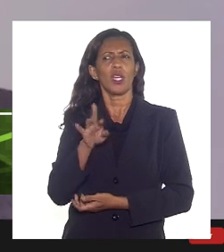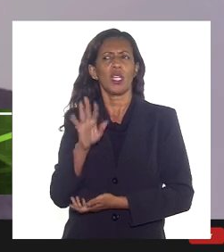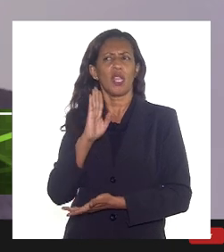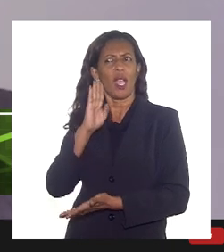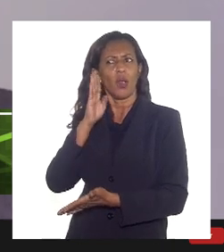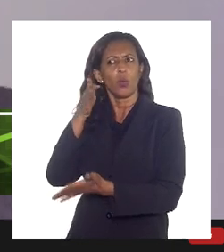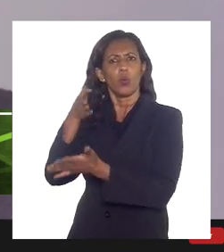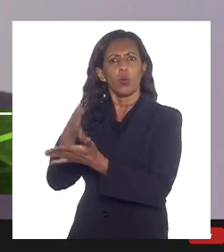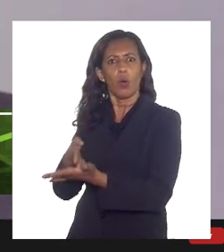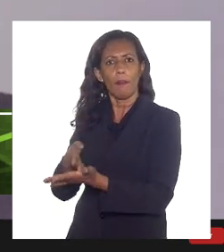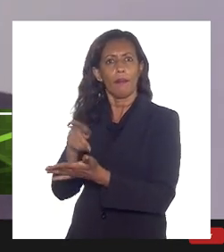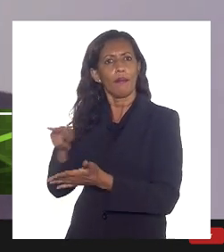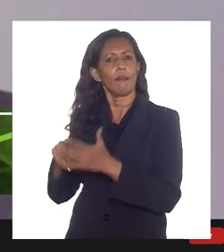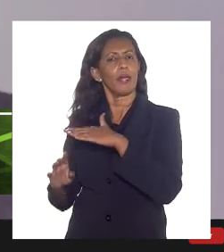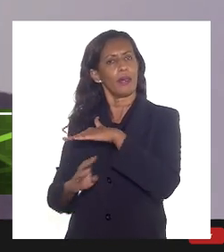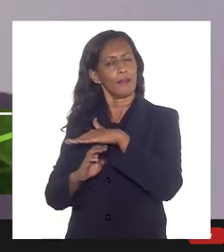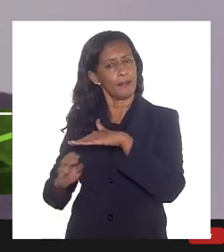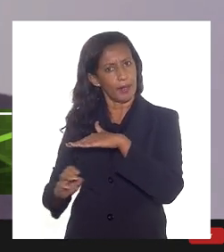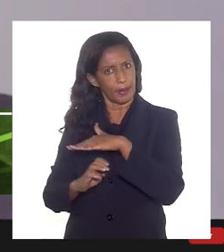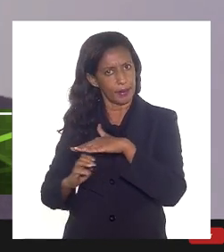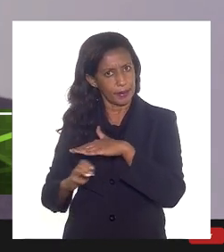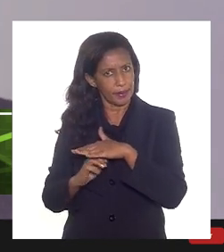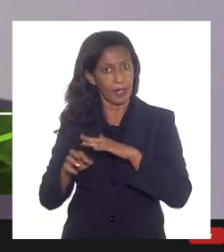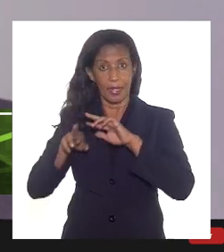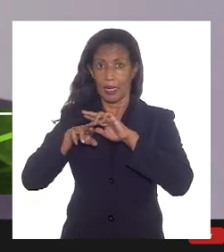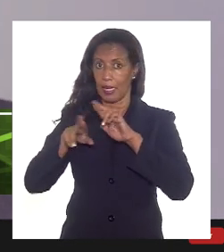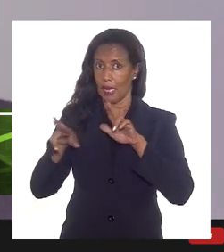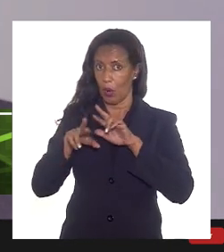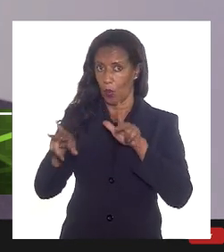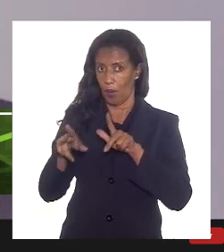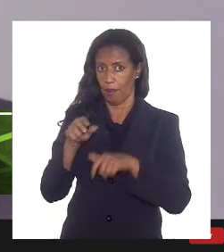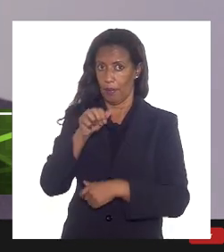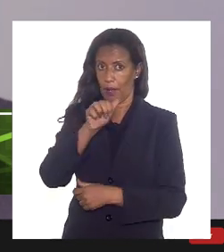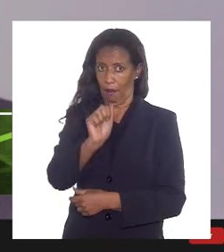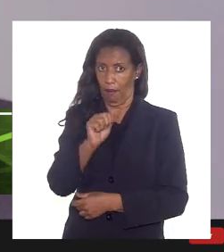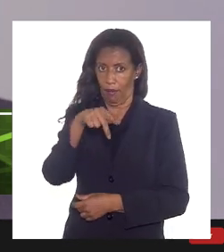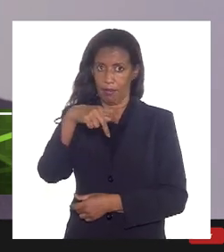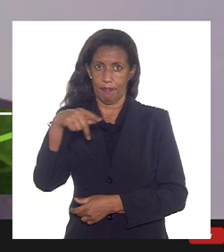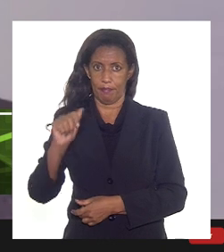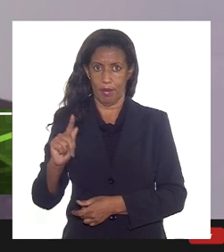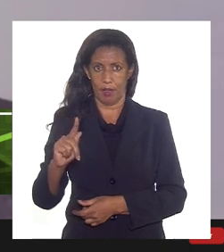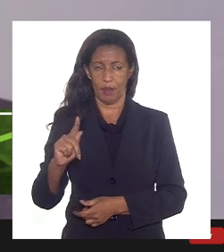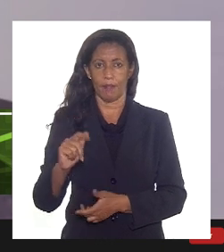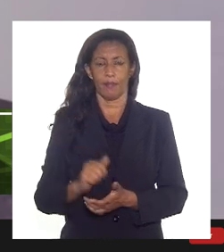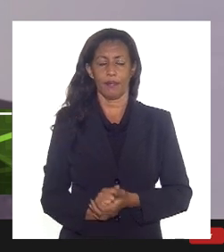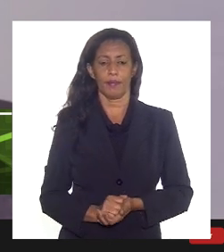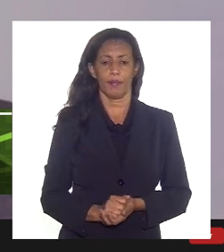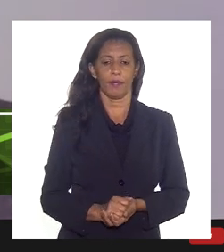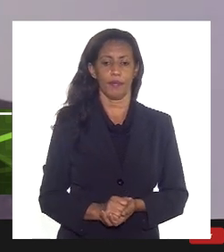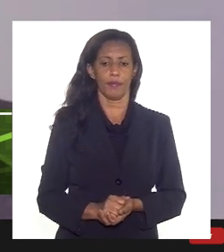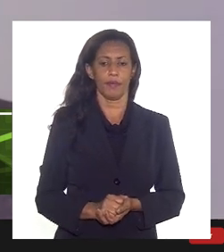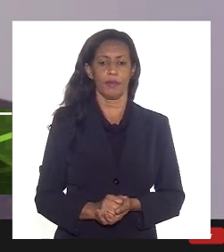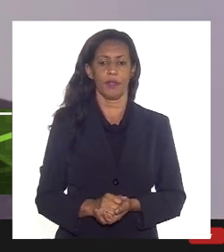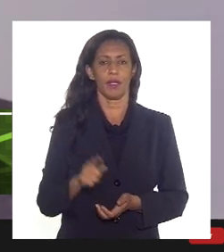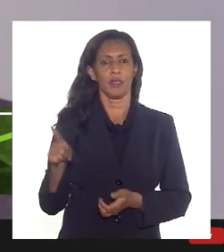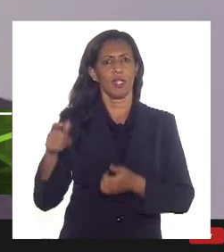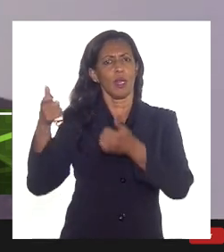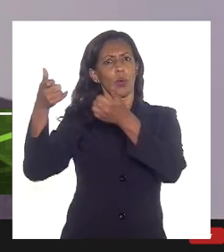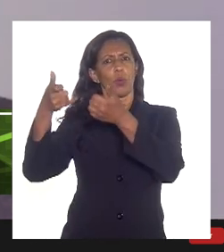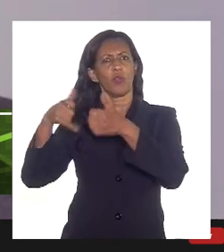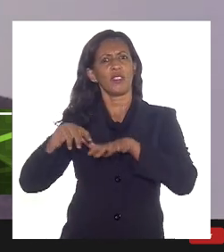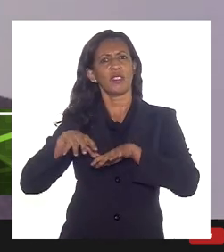estabelecido pela empresa, um critério que não é regulado pela NP, ela faz esse desmembramento,